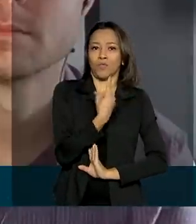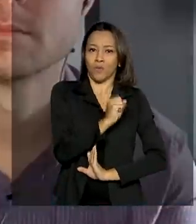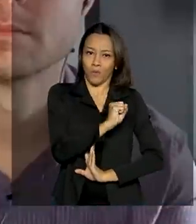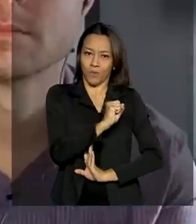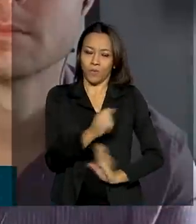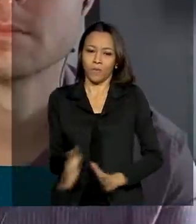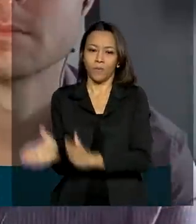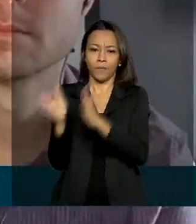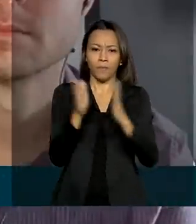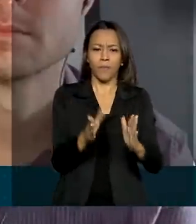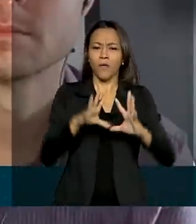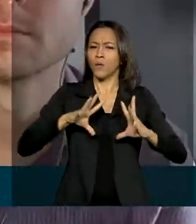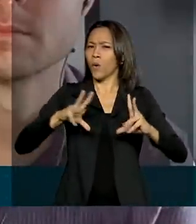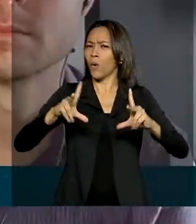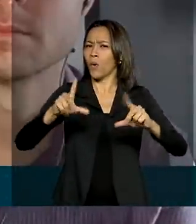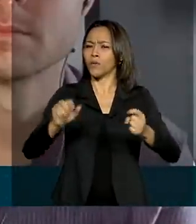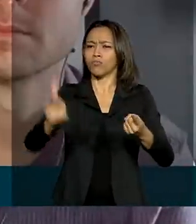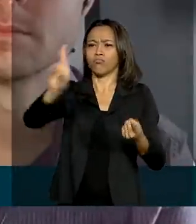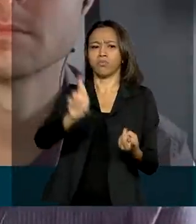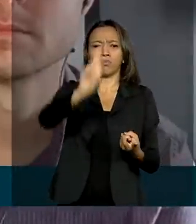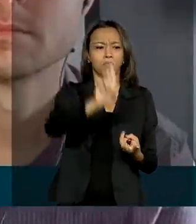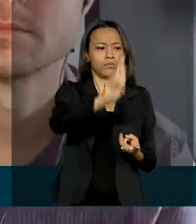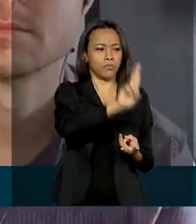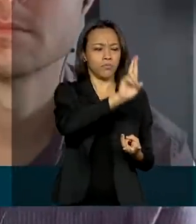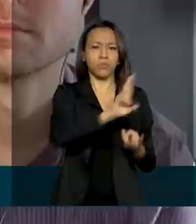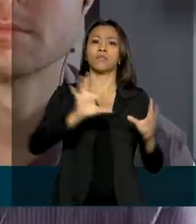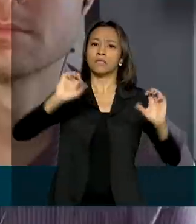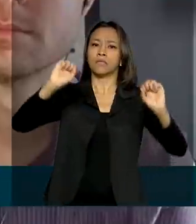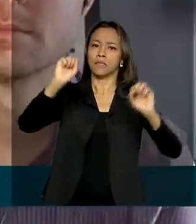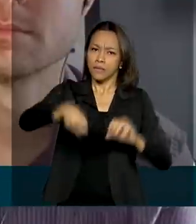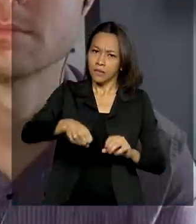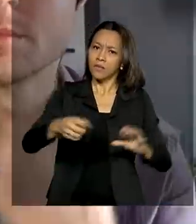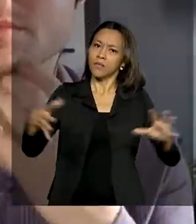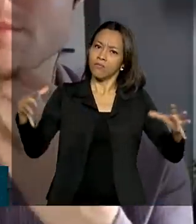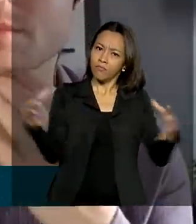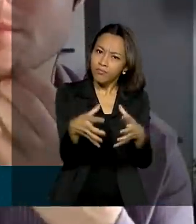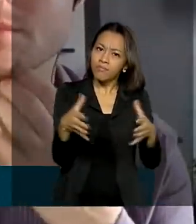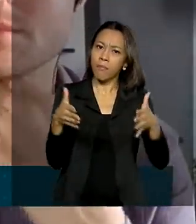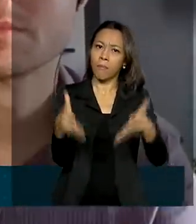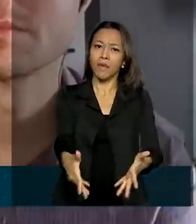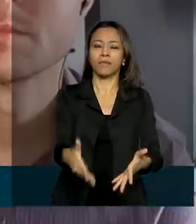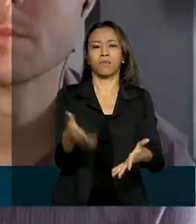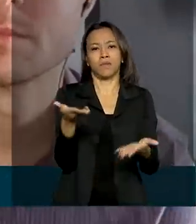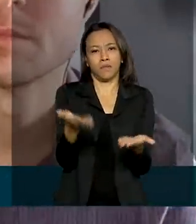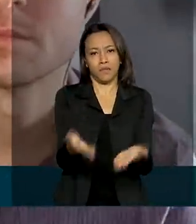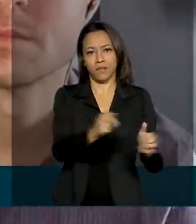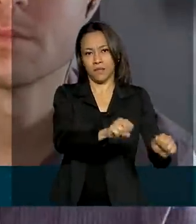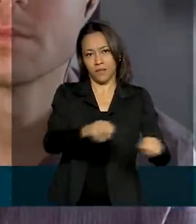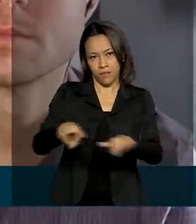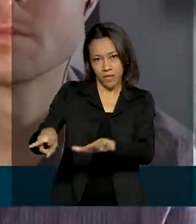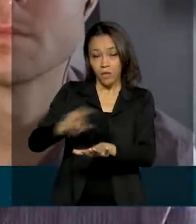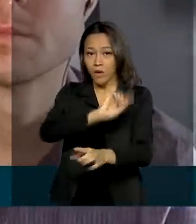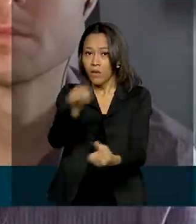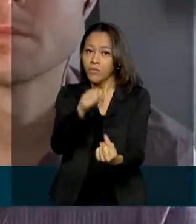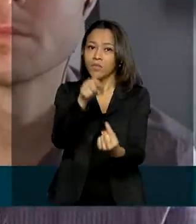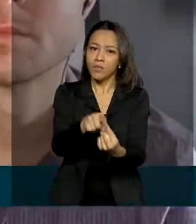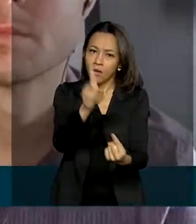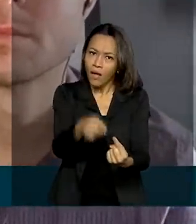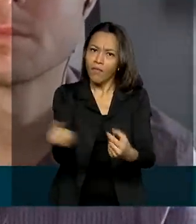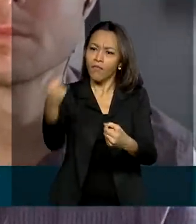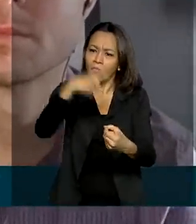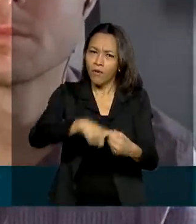entidades que representam todo o segmento estão firmes na campanha. Nossa expectativa é realmente reativar a